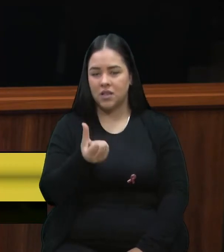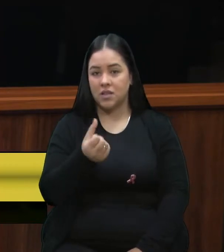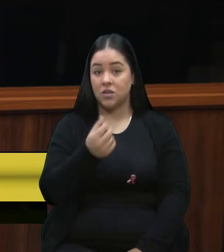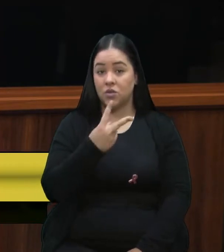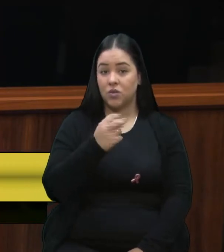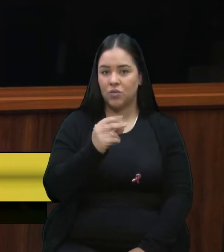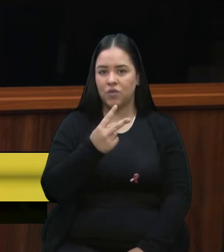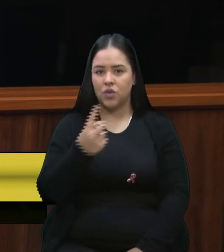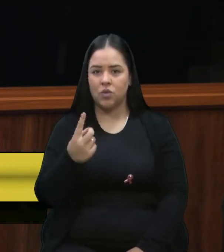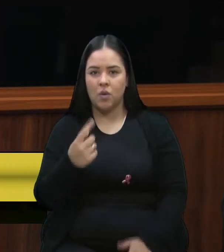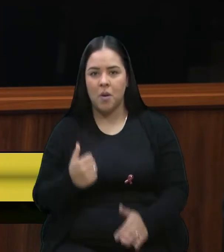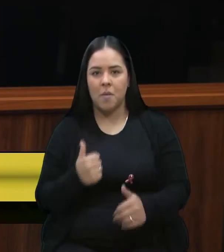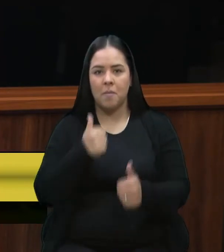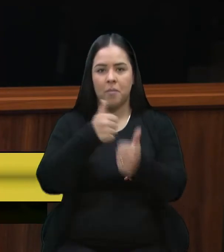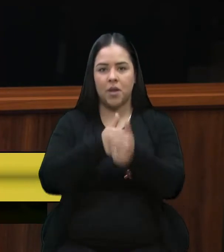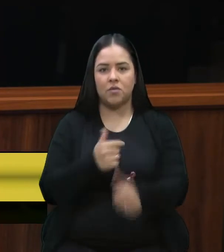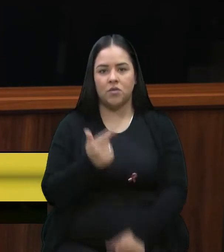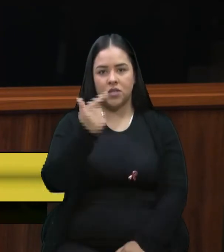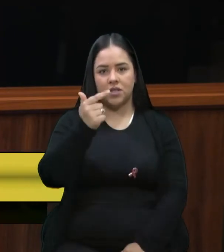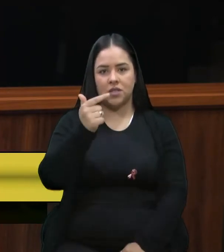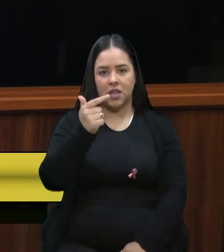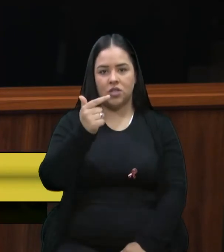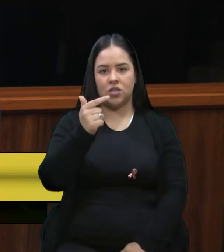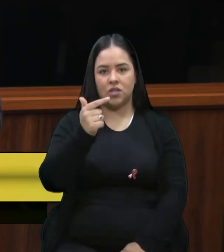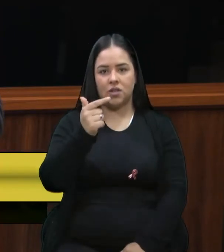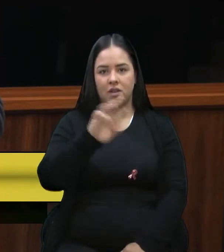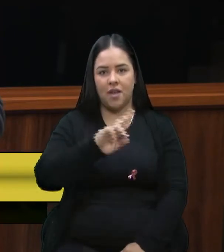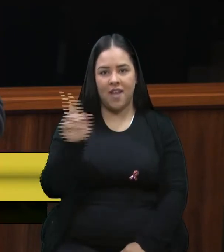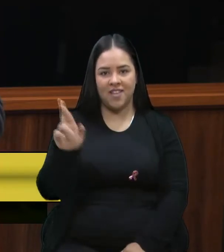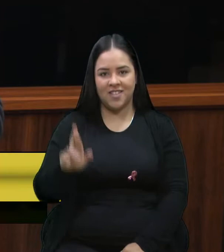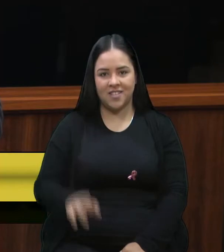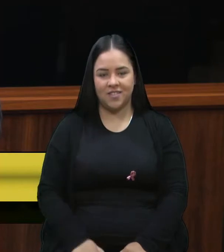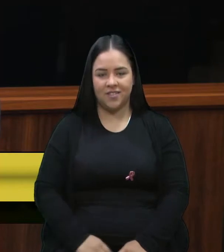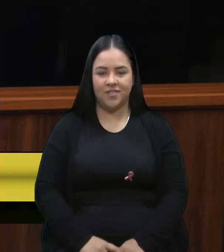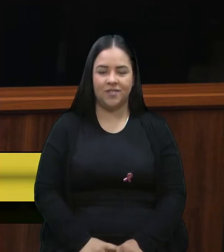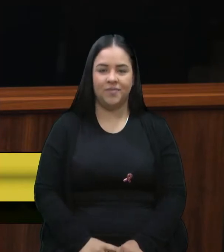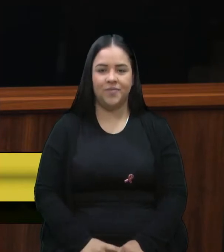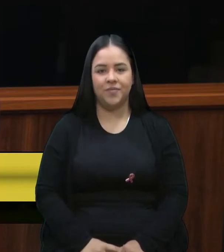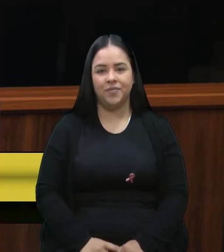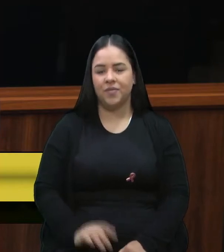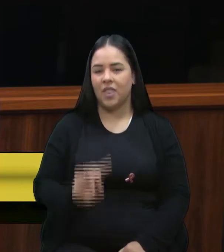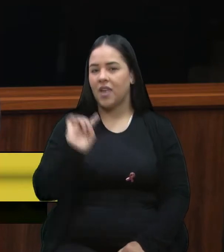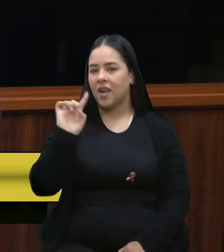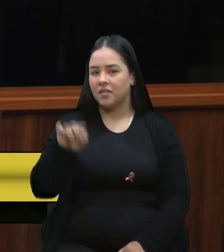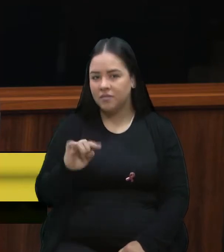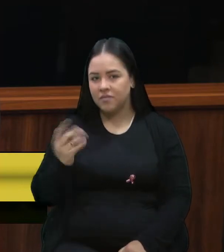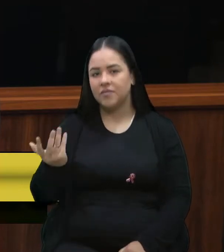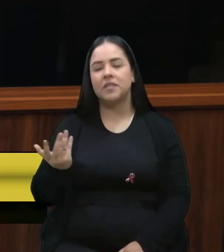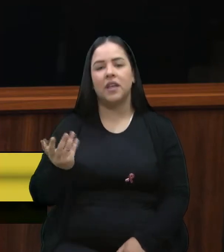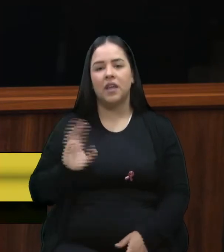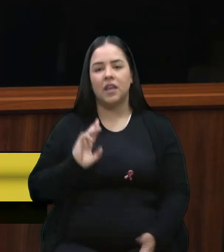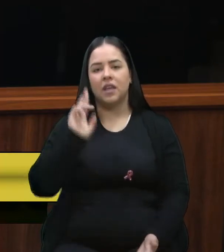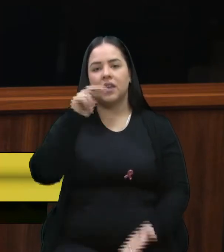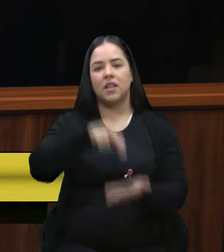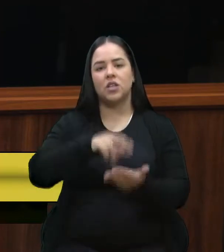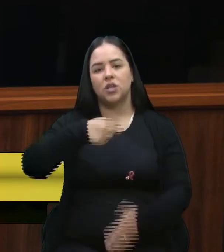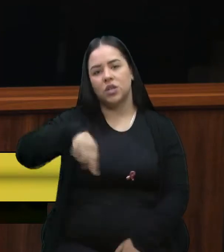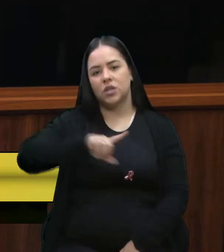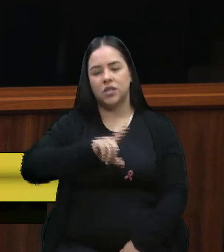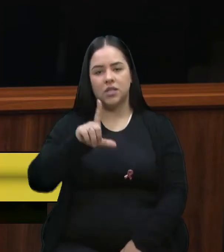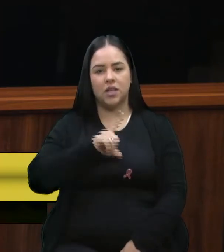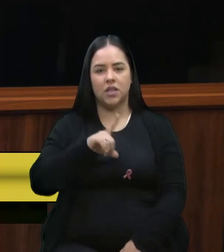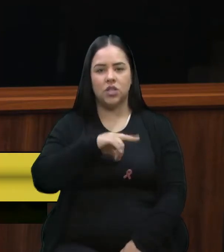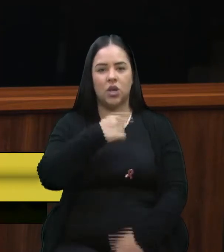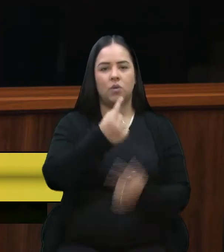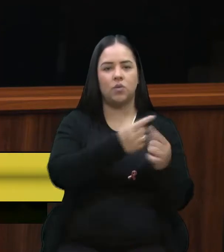próximo a R$ 7,00. Essa é realidade que nós temos desses estados onde o